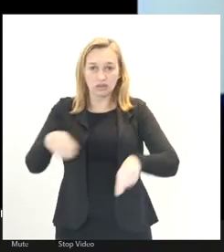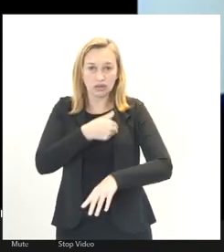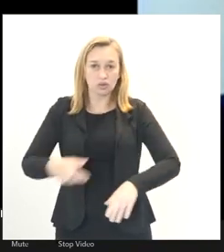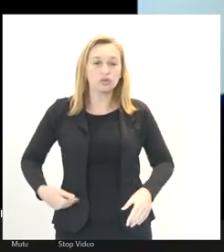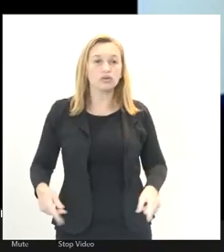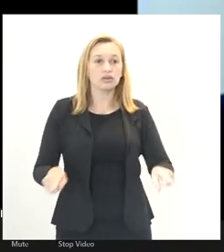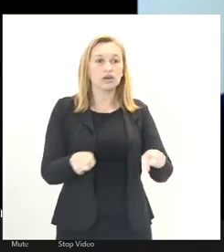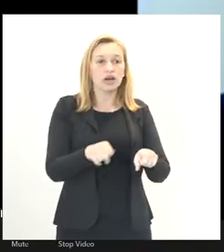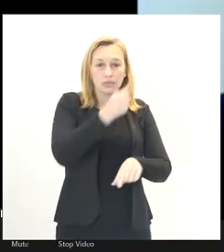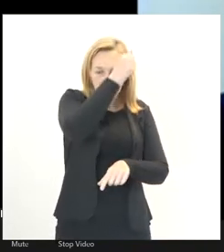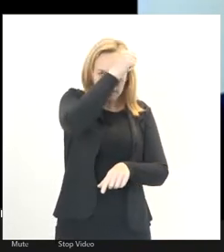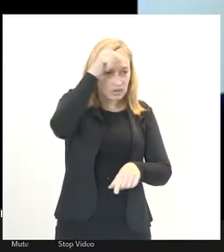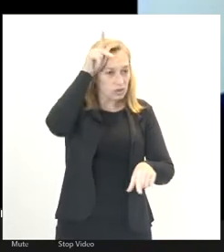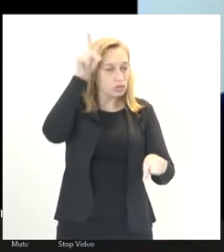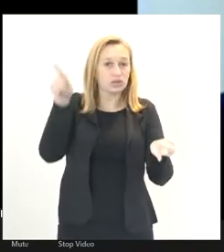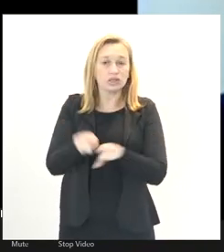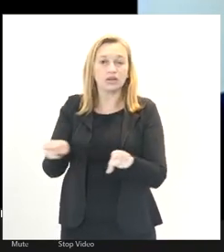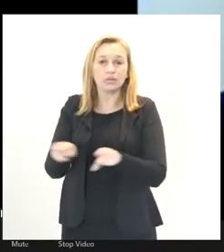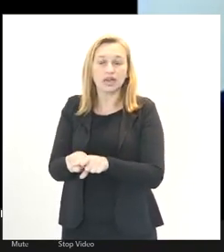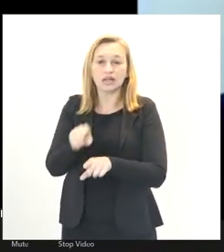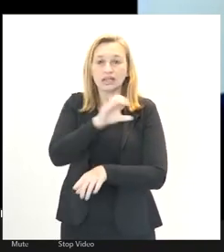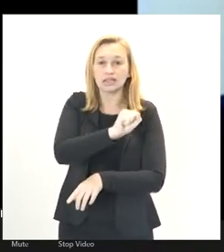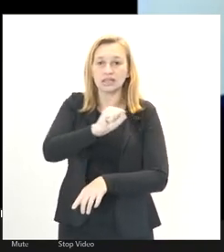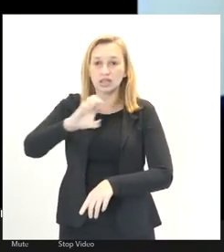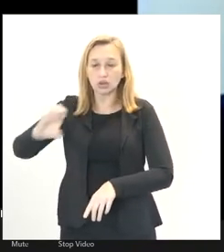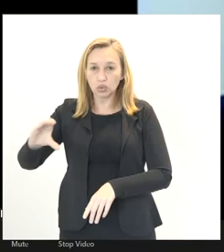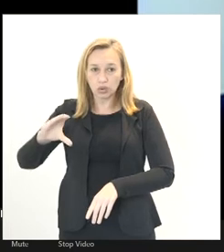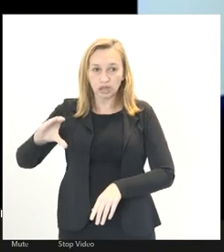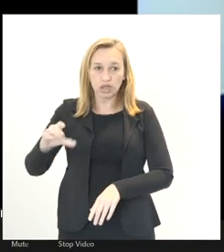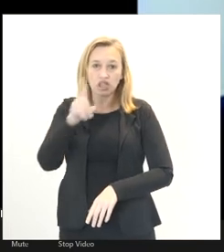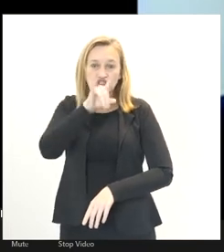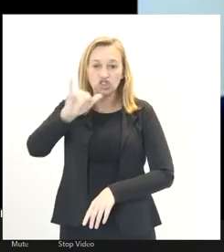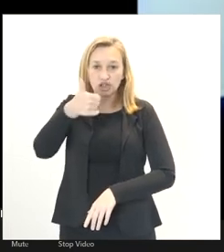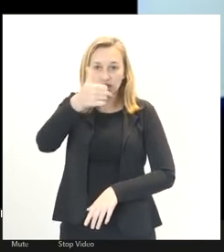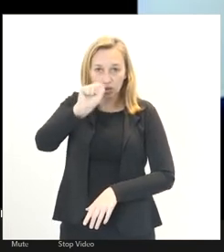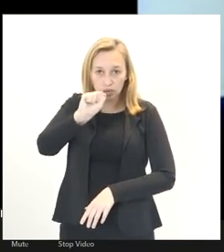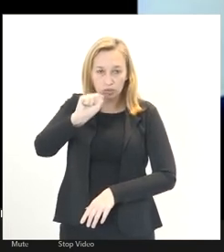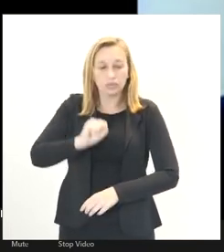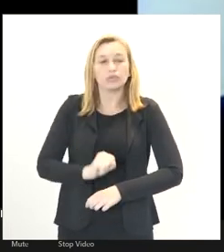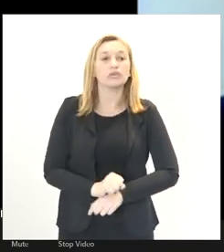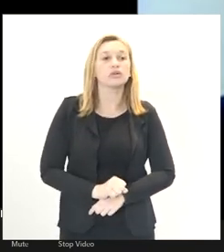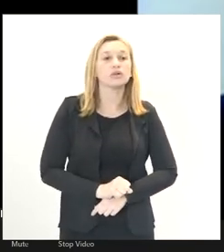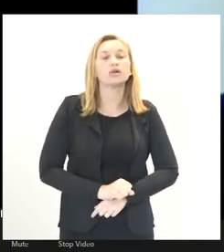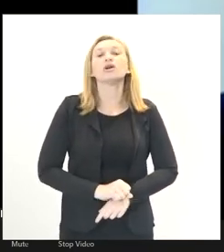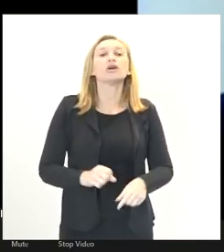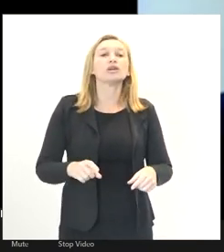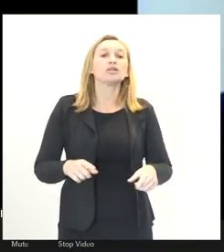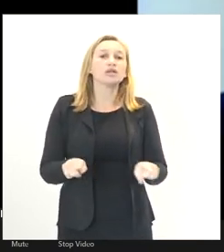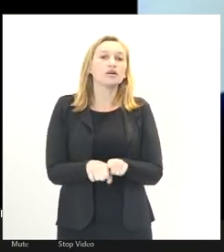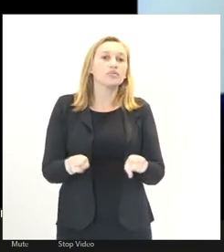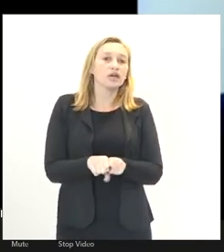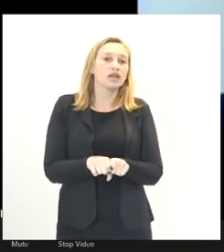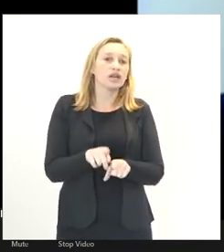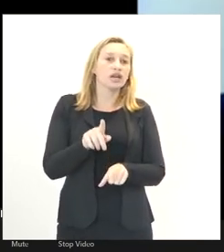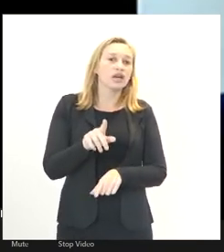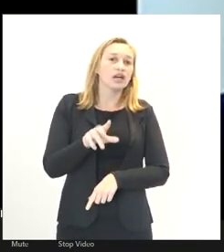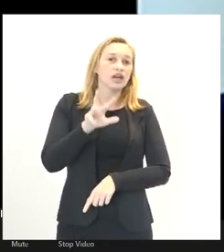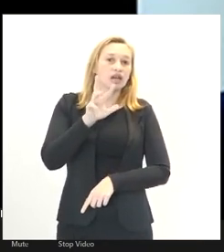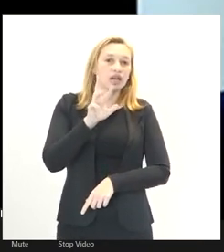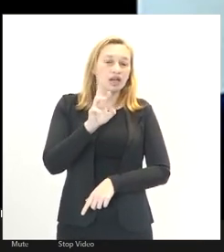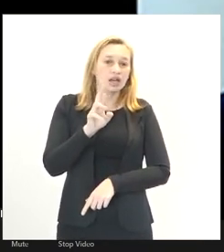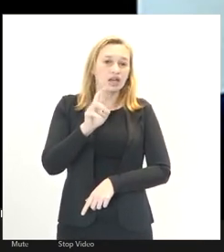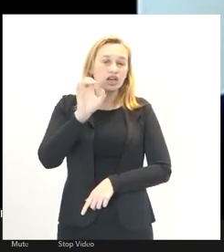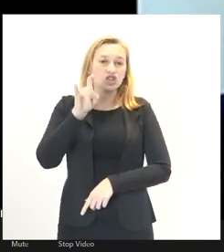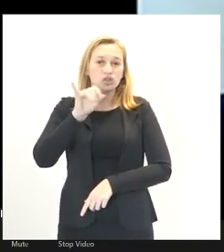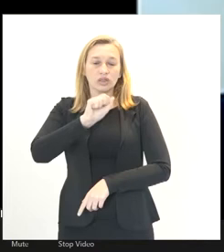Prefeitura, como também da SEDUC, no dia 18, no próximo dia 18. Informo também que a Regional 6 está elaborando